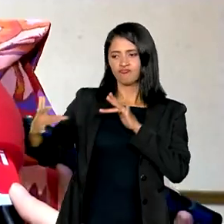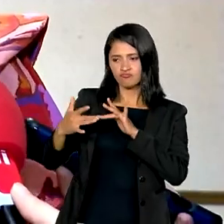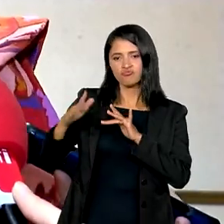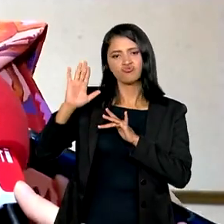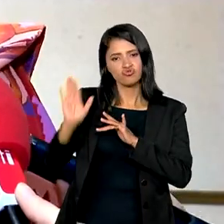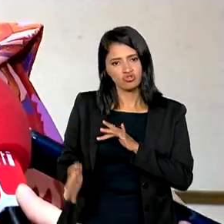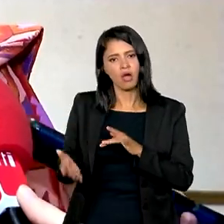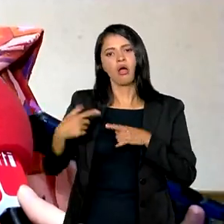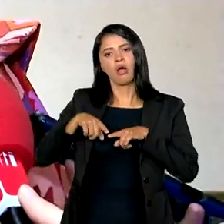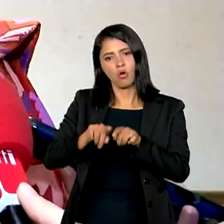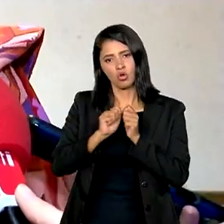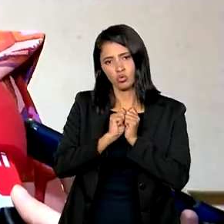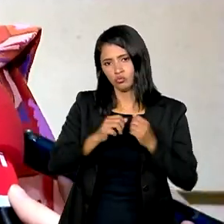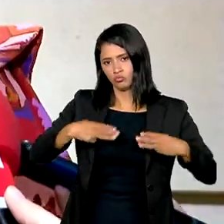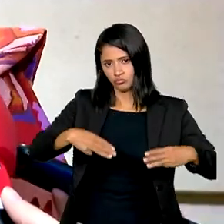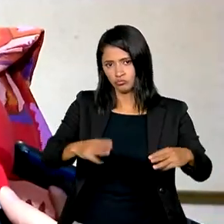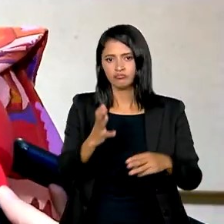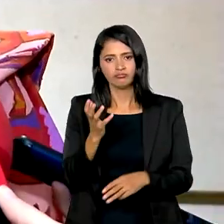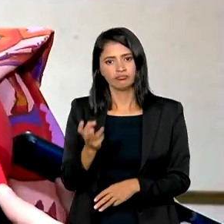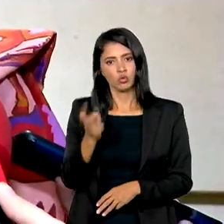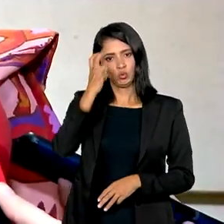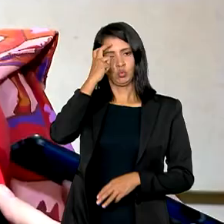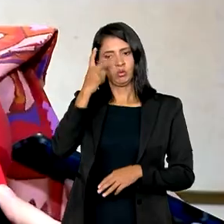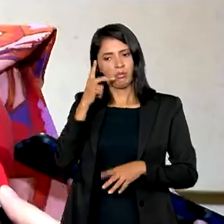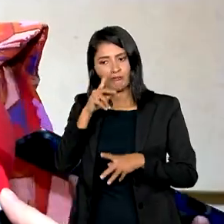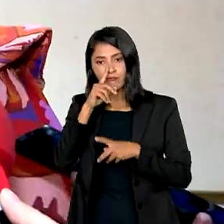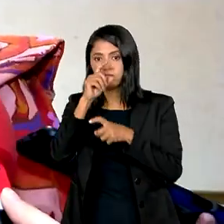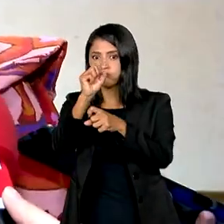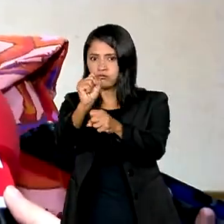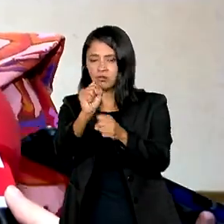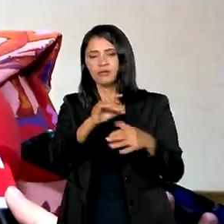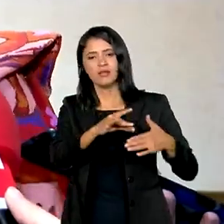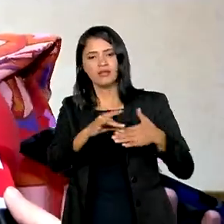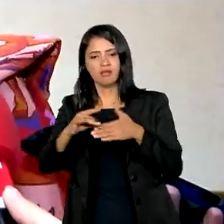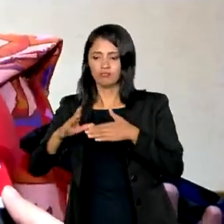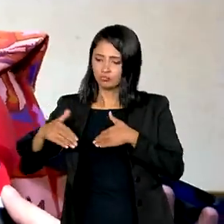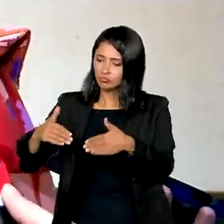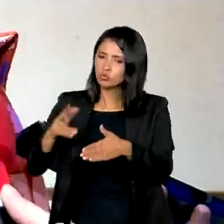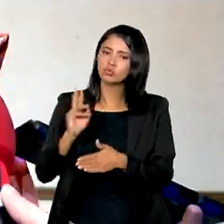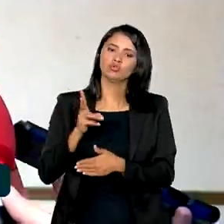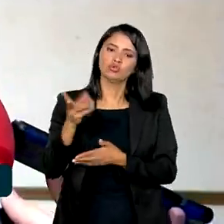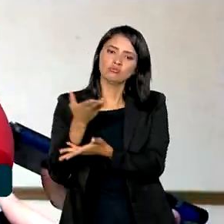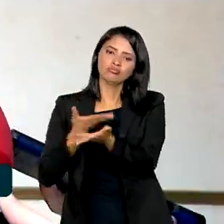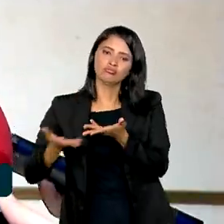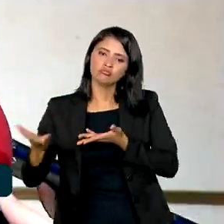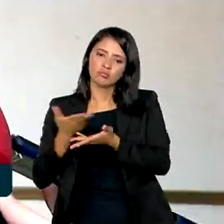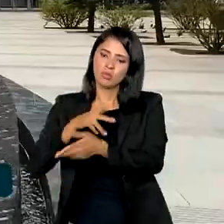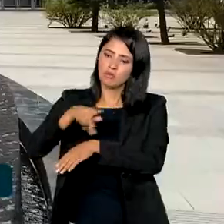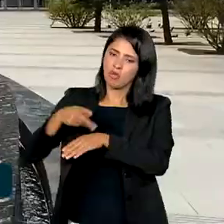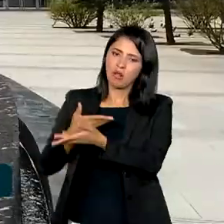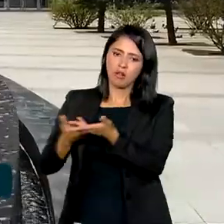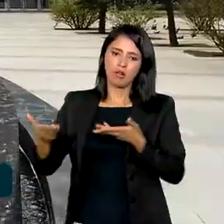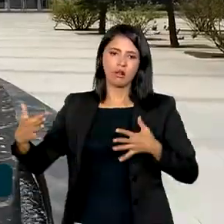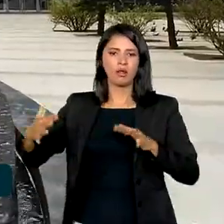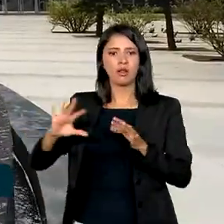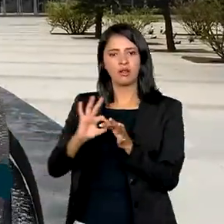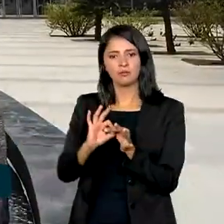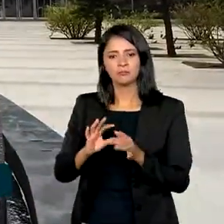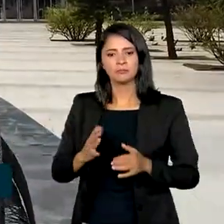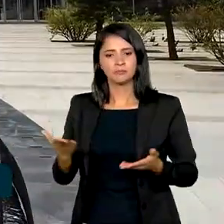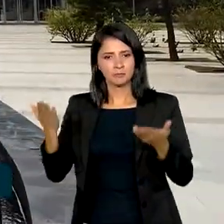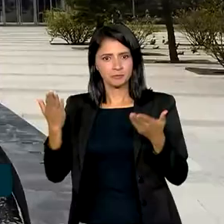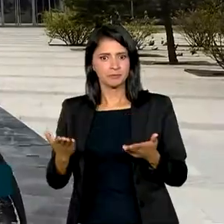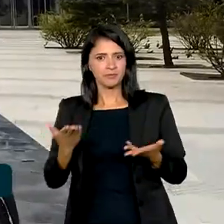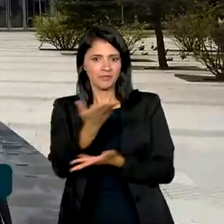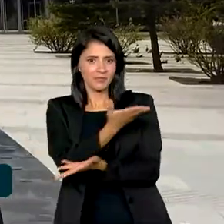juntamente com a pasta dela para estar cada vez mais fortalecendo e levando adiante para estar entrelaçando os países aqui e lá. Intercâmbio de